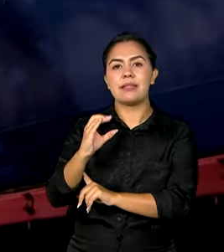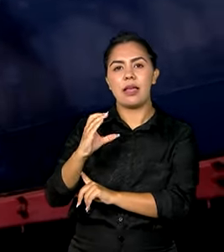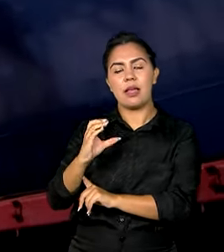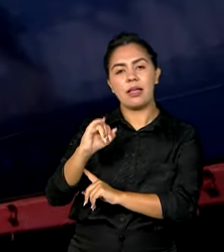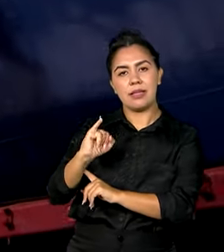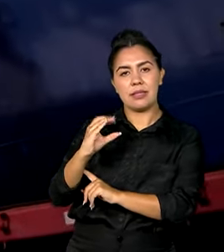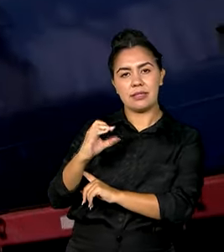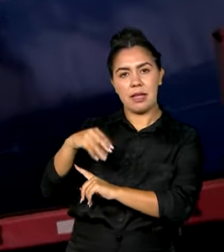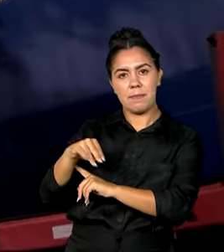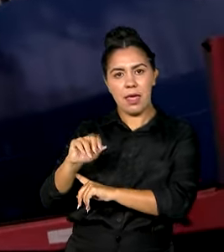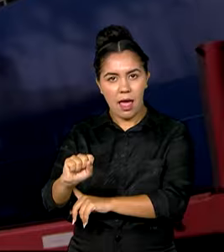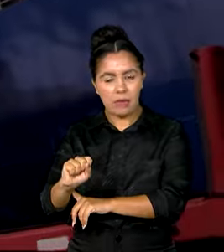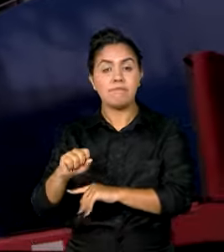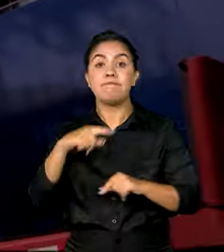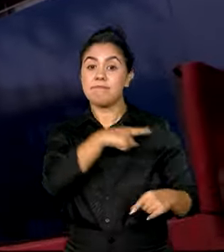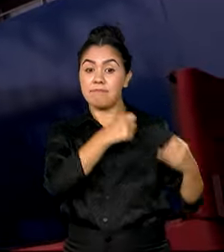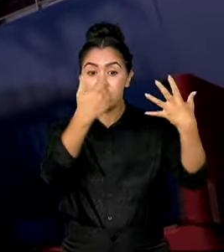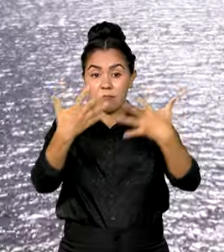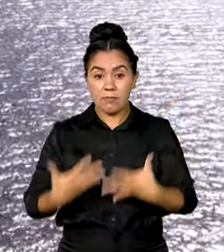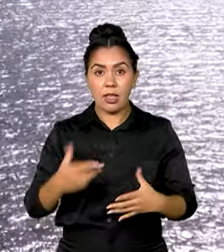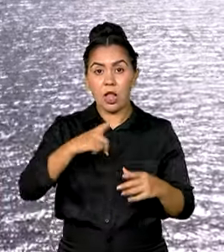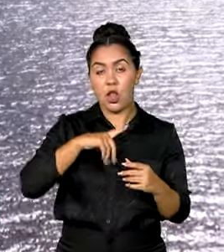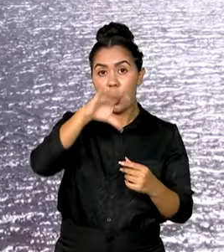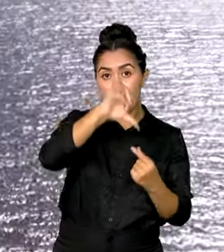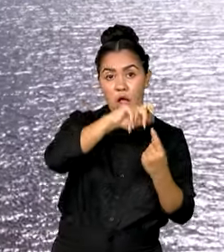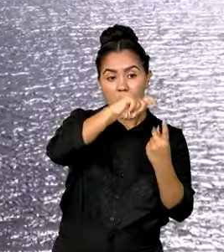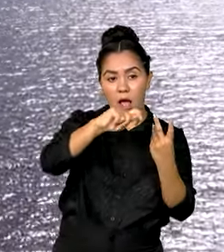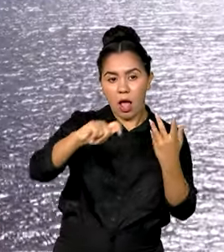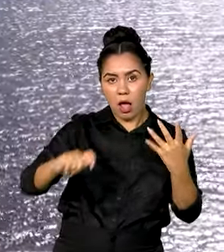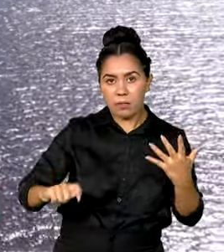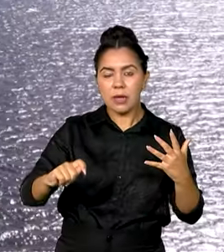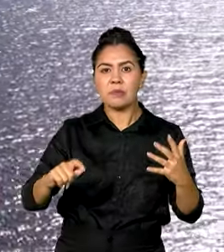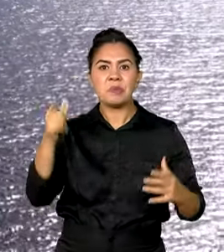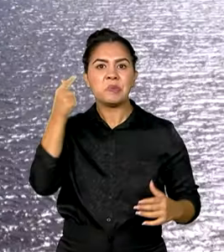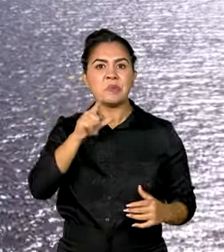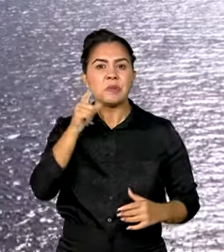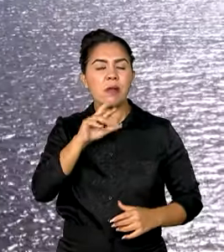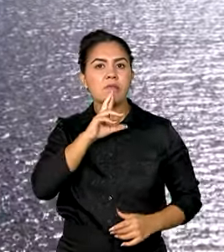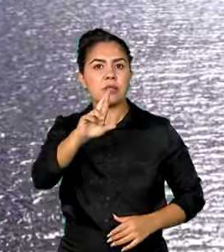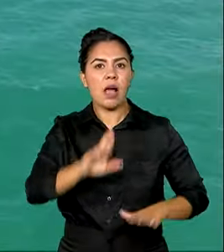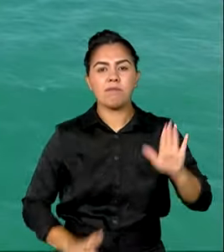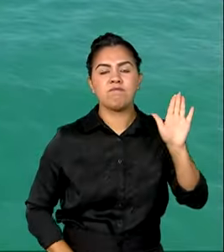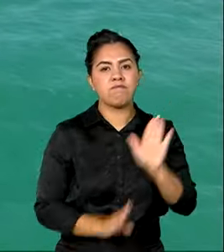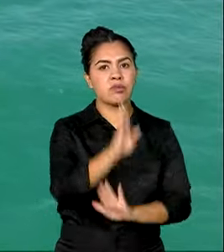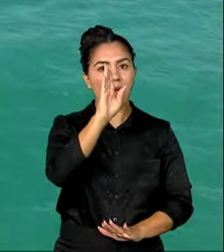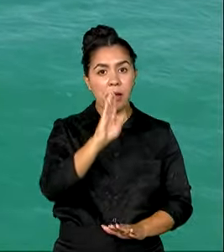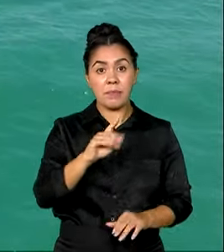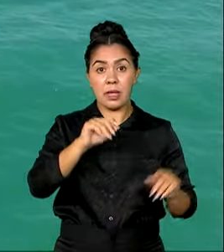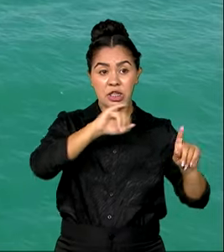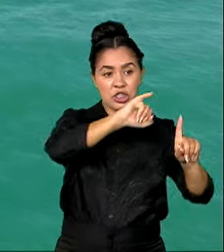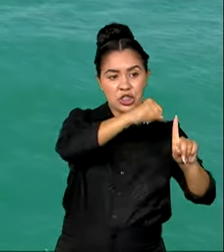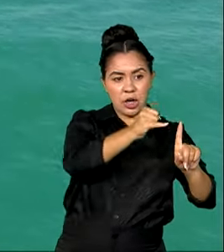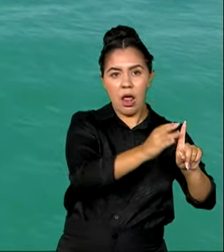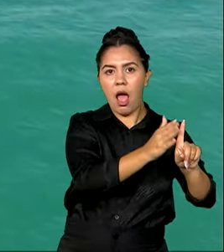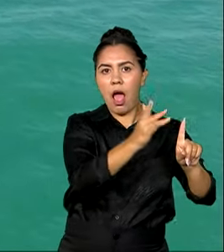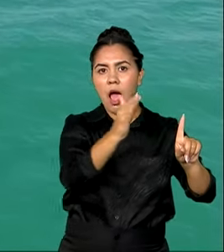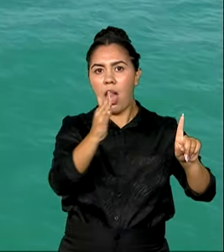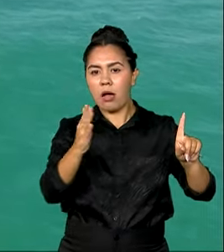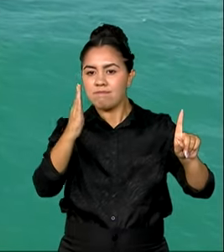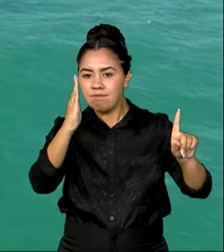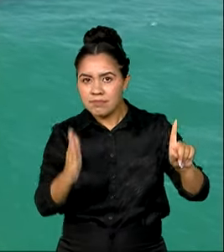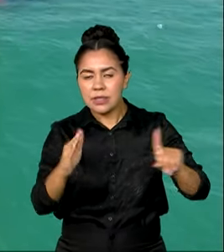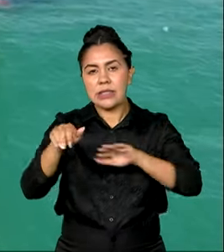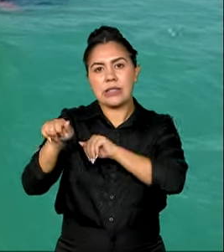total arrecadado dos nove primeiros meses do ano também bateu recorde. De janeiro a setembro, o governo federal